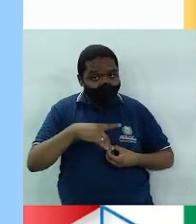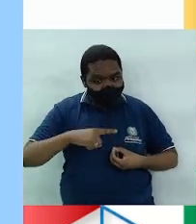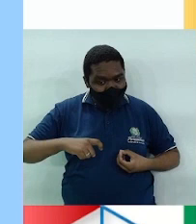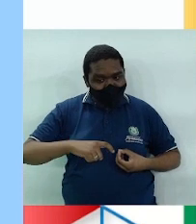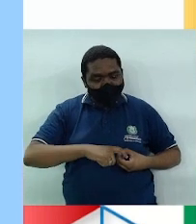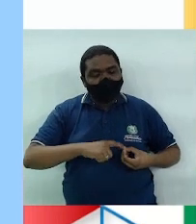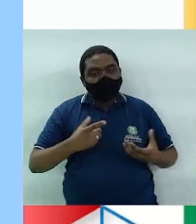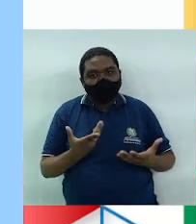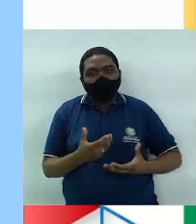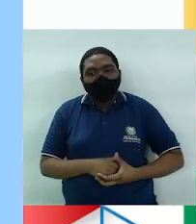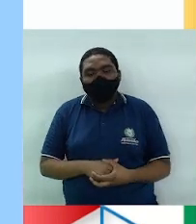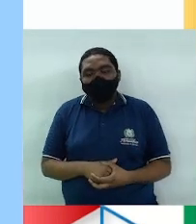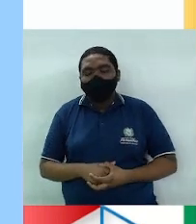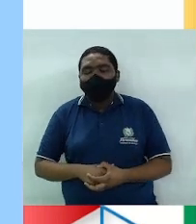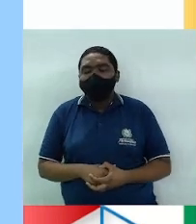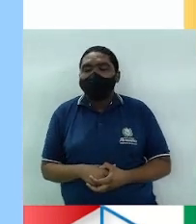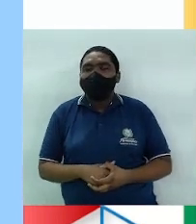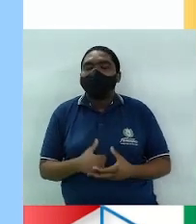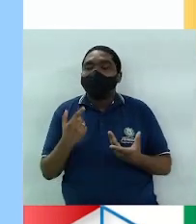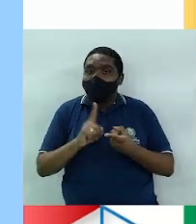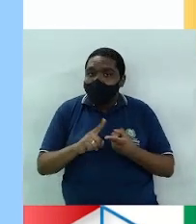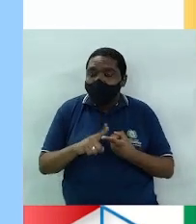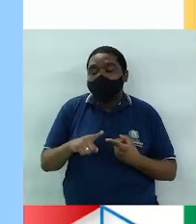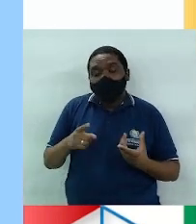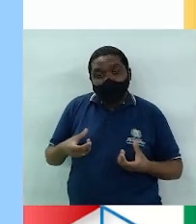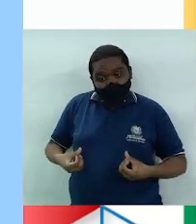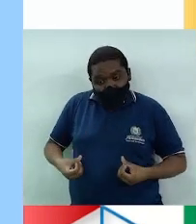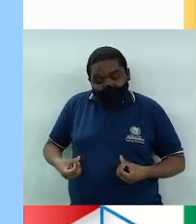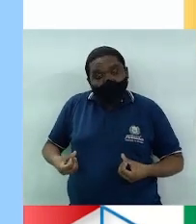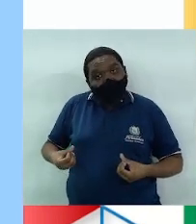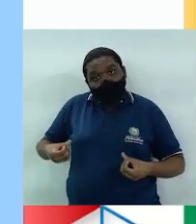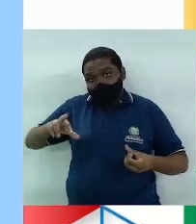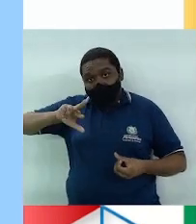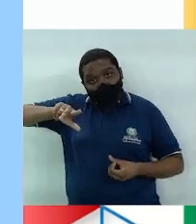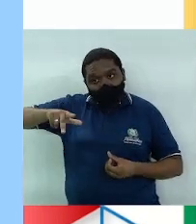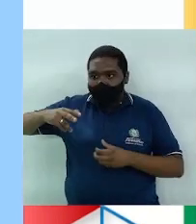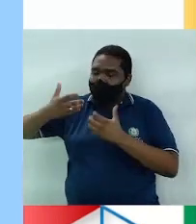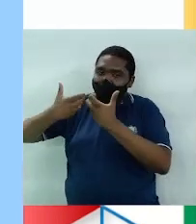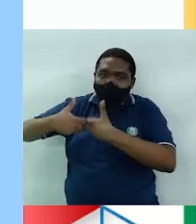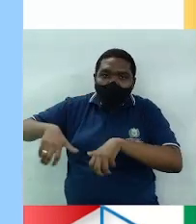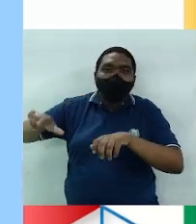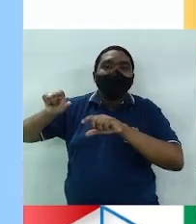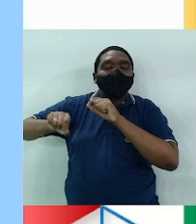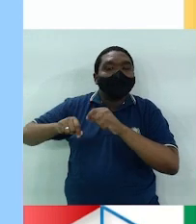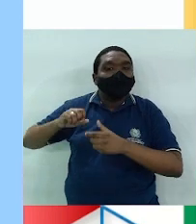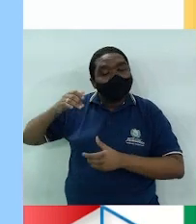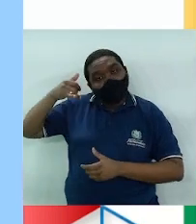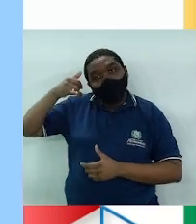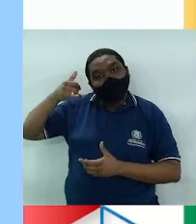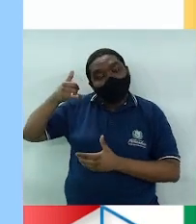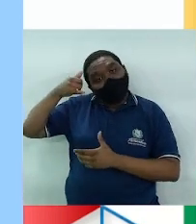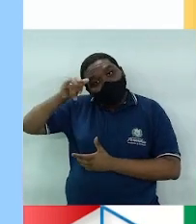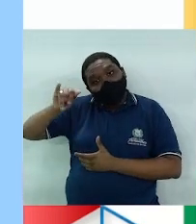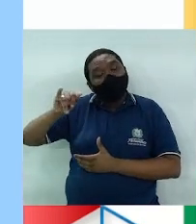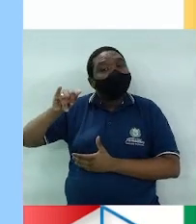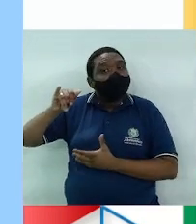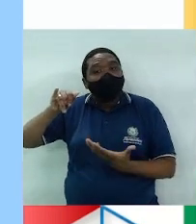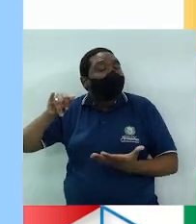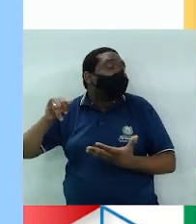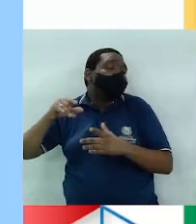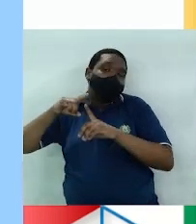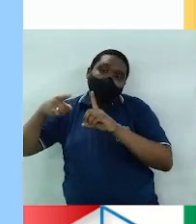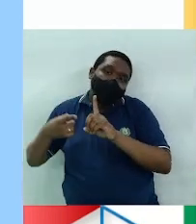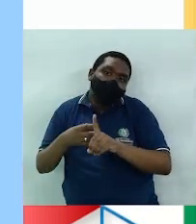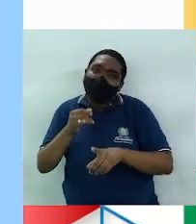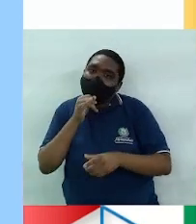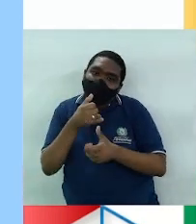periódica, tá certo? Os não naturais ou artificiais impedem a gravidez através de dispositivos locais